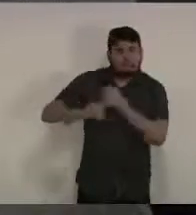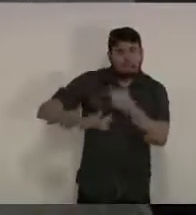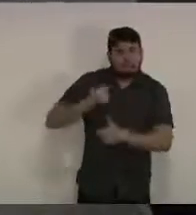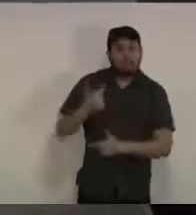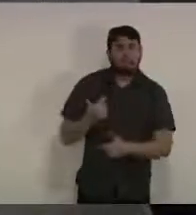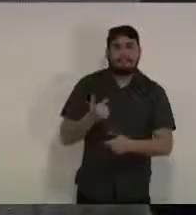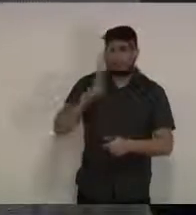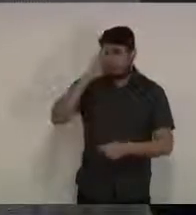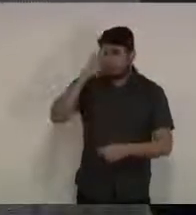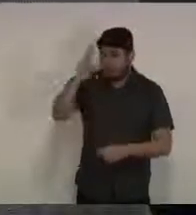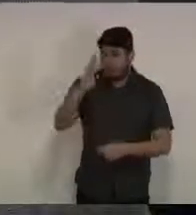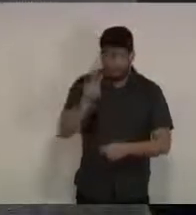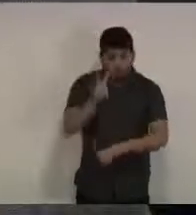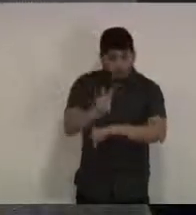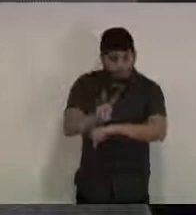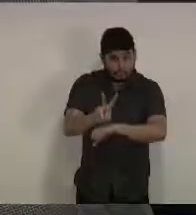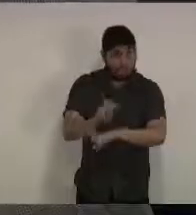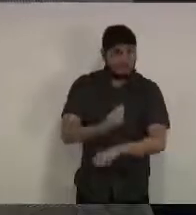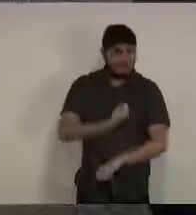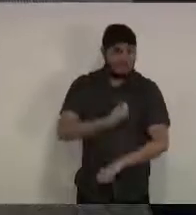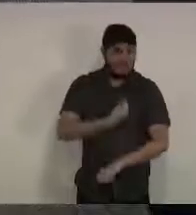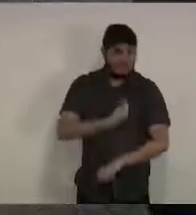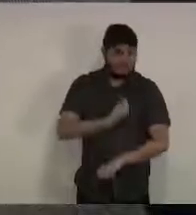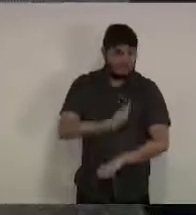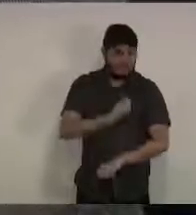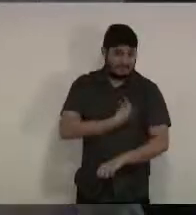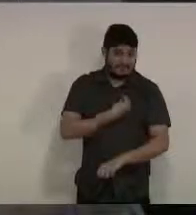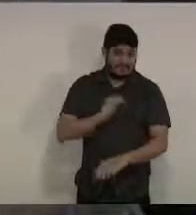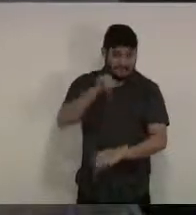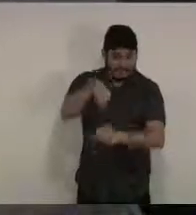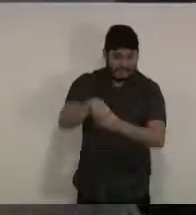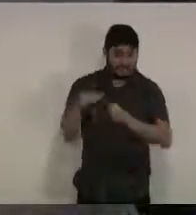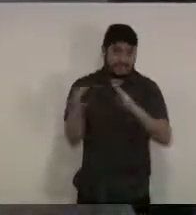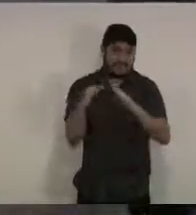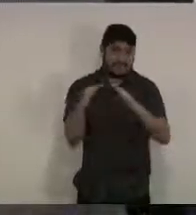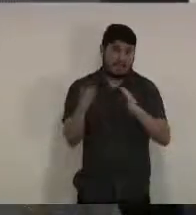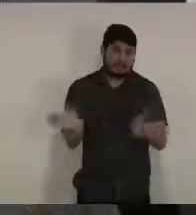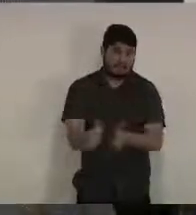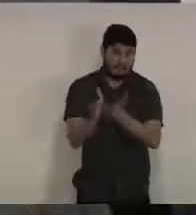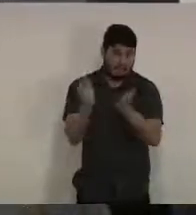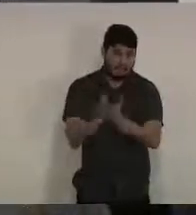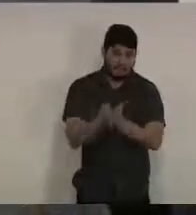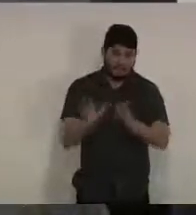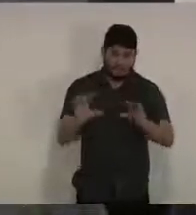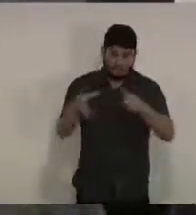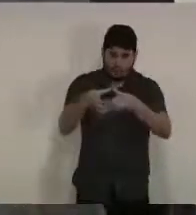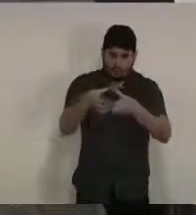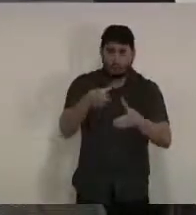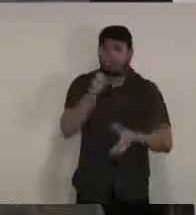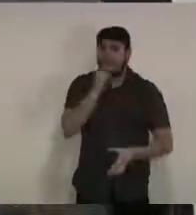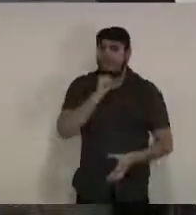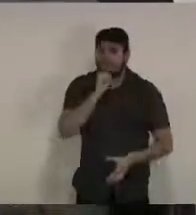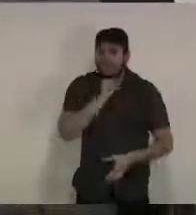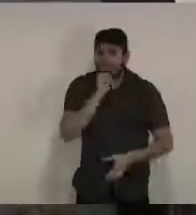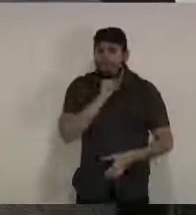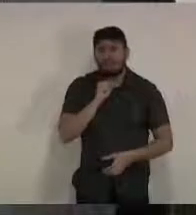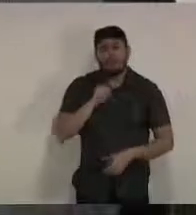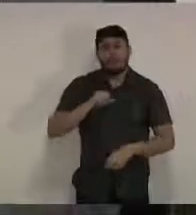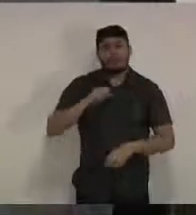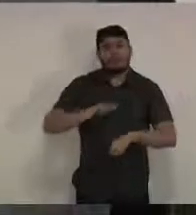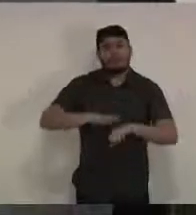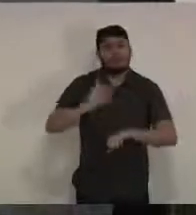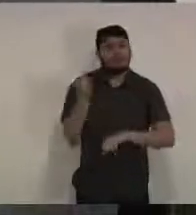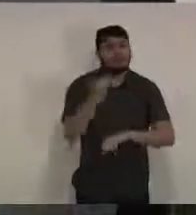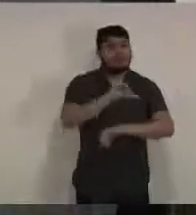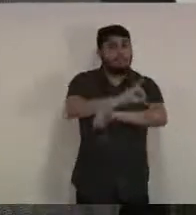importante para a preservação da vida daquela população tão vulnerável é importante ressaltar que desde o início da